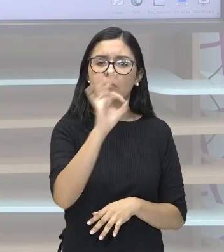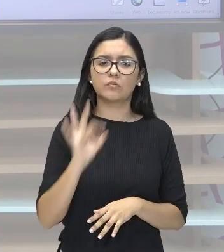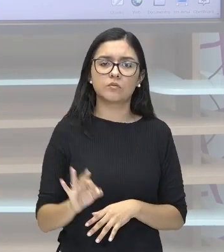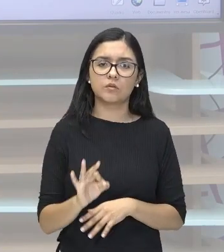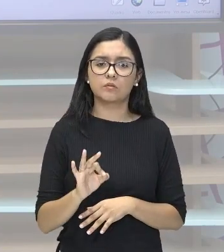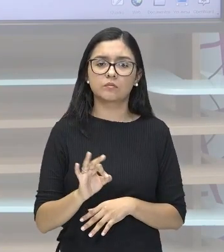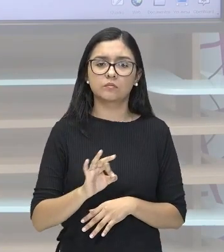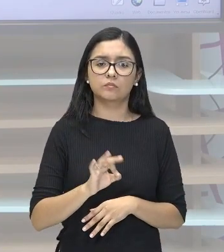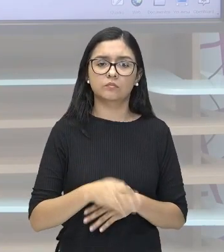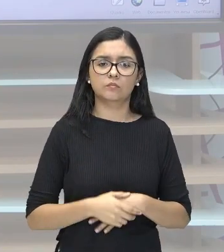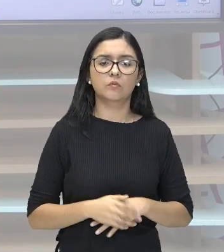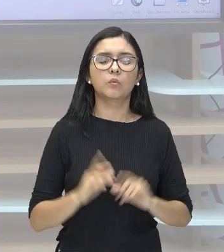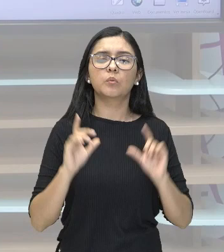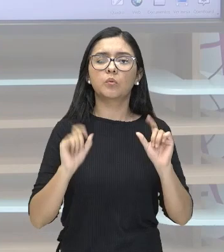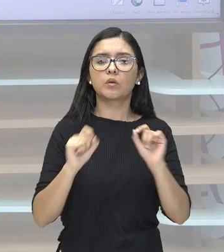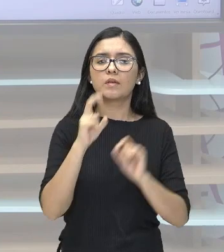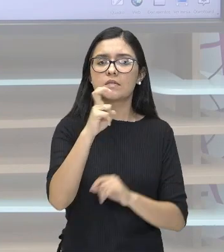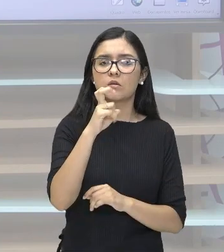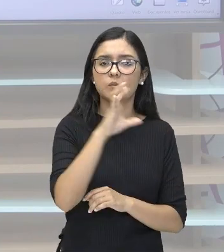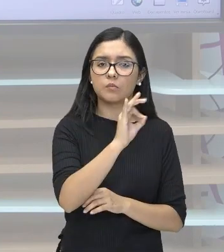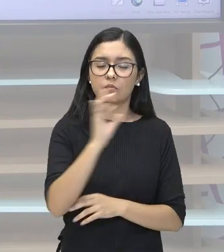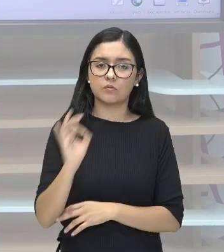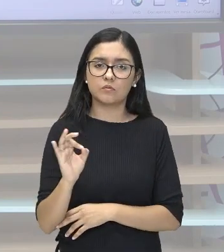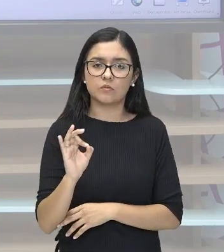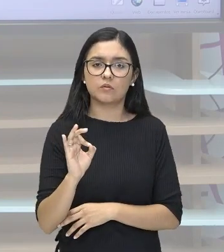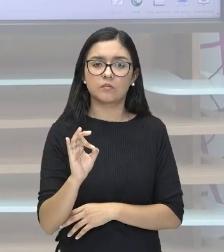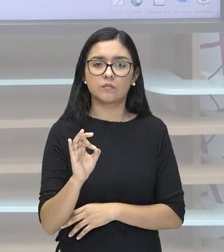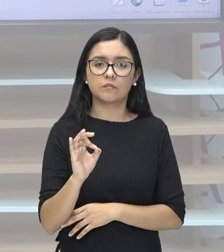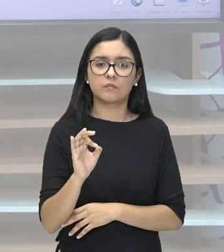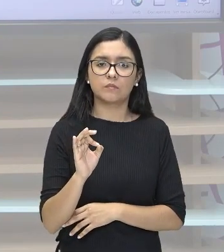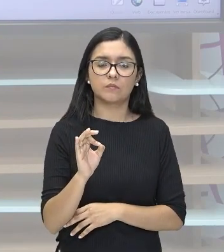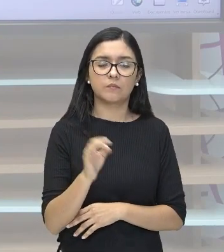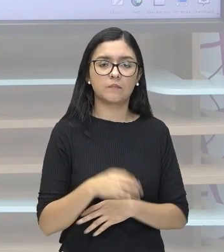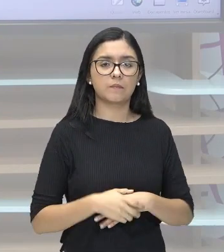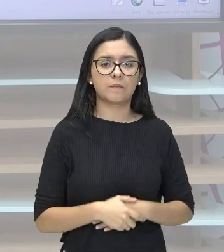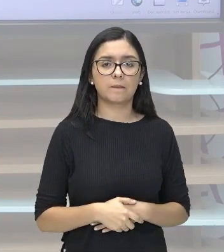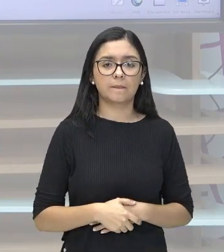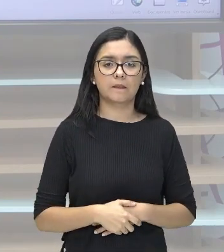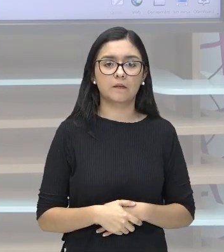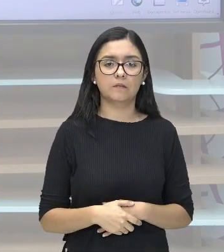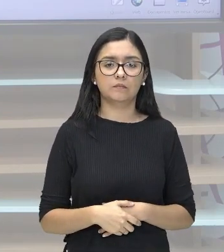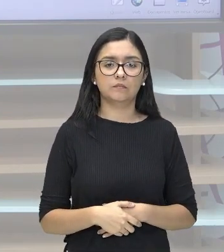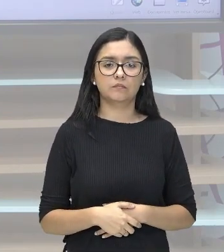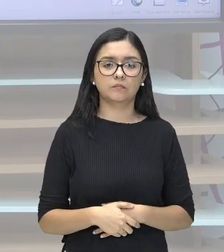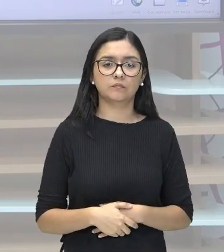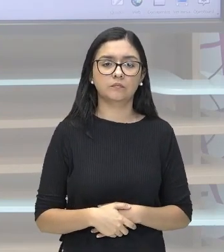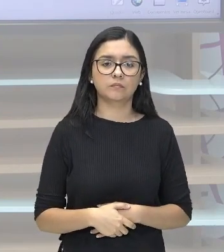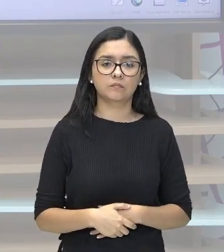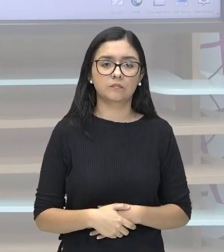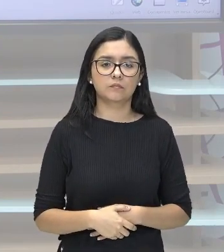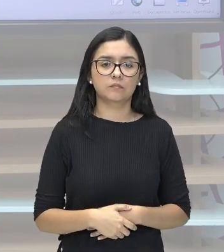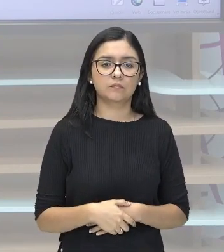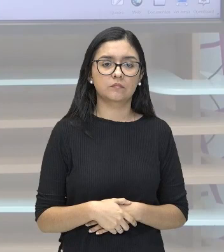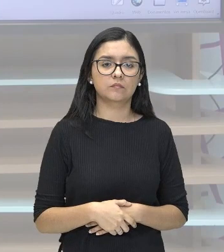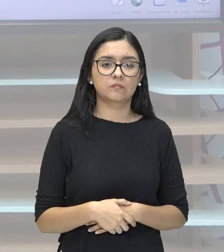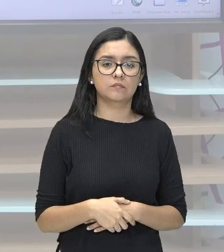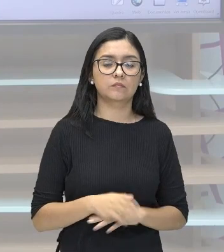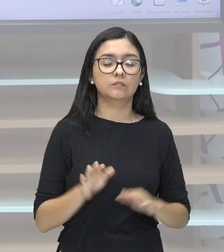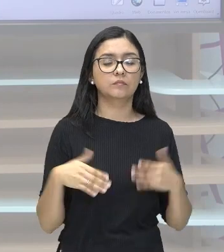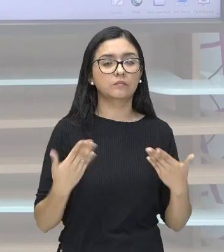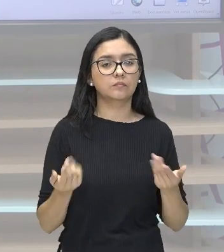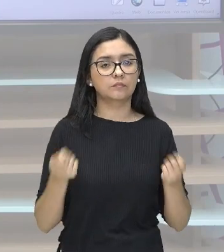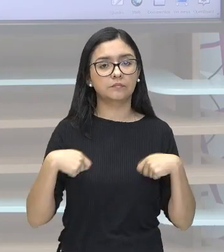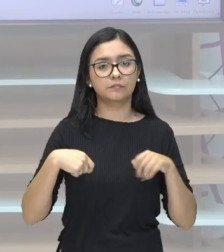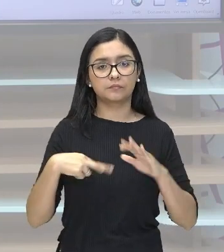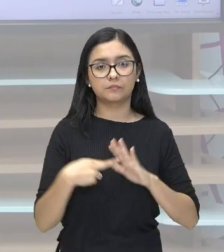O que é 5%? É 5% então essa aqui é uma maneira de representar a